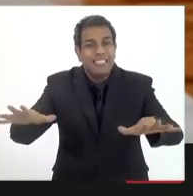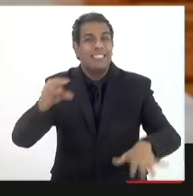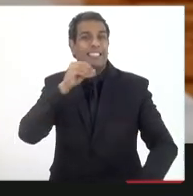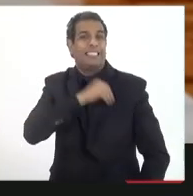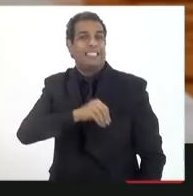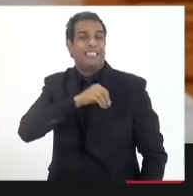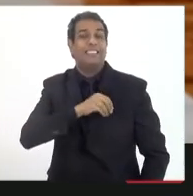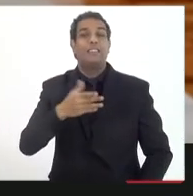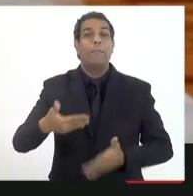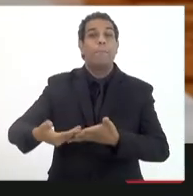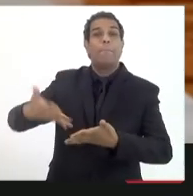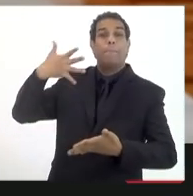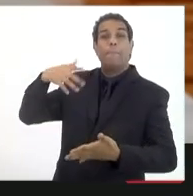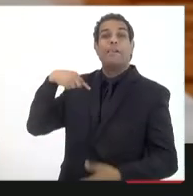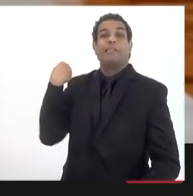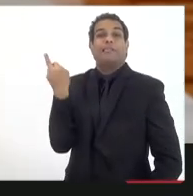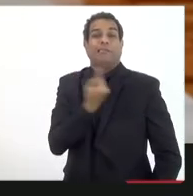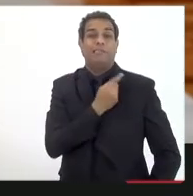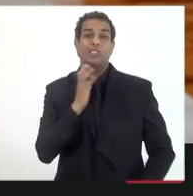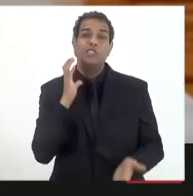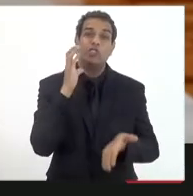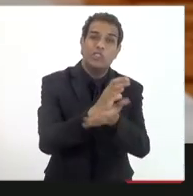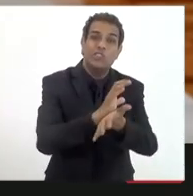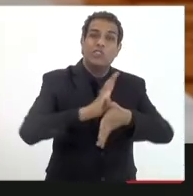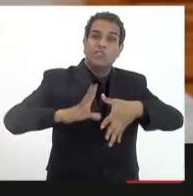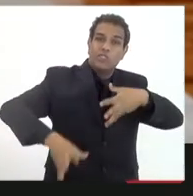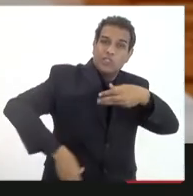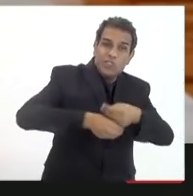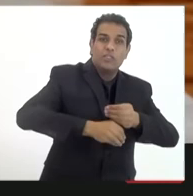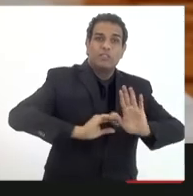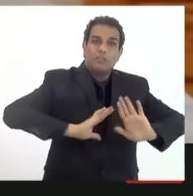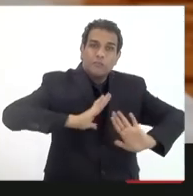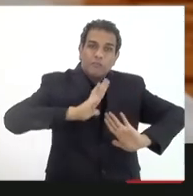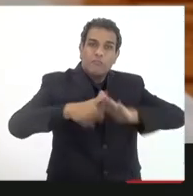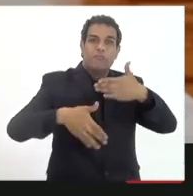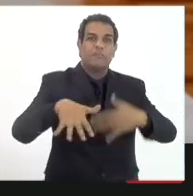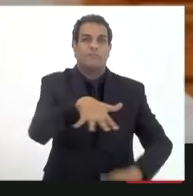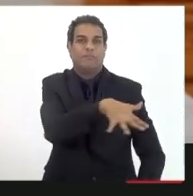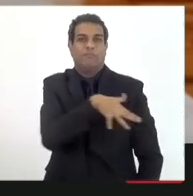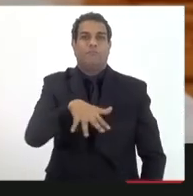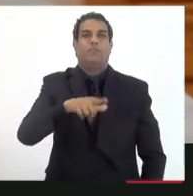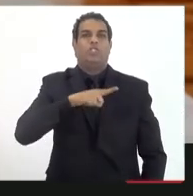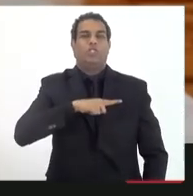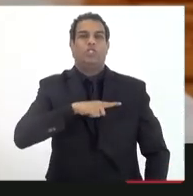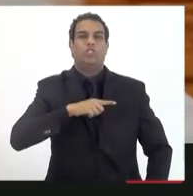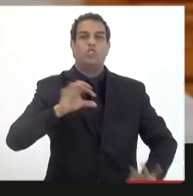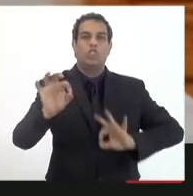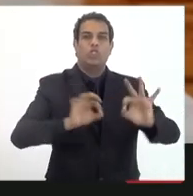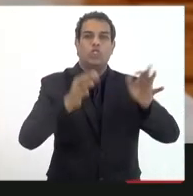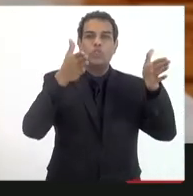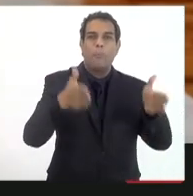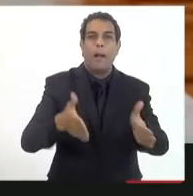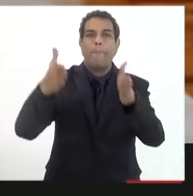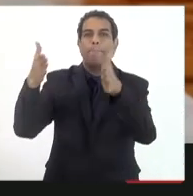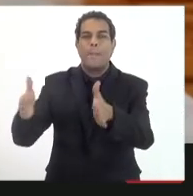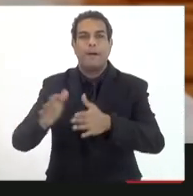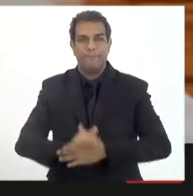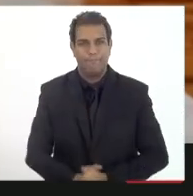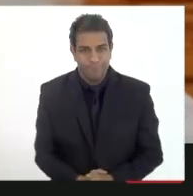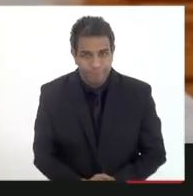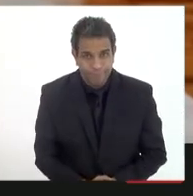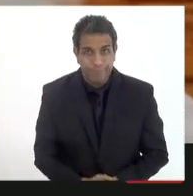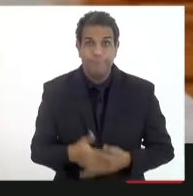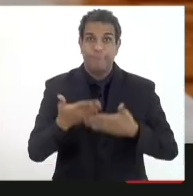consequência pelas receitas adicionais que serão geradas a partir dessa estruturação produtiva acho que é um pouco